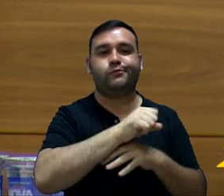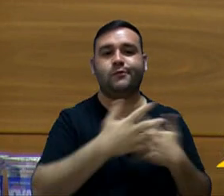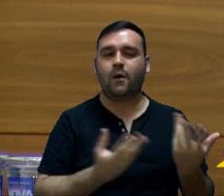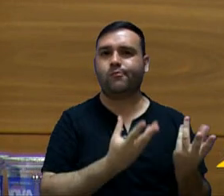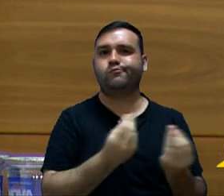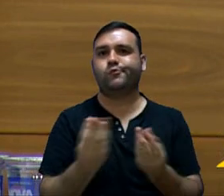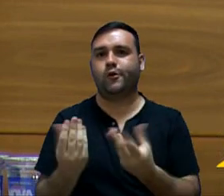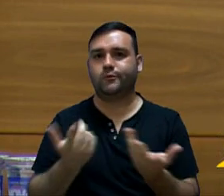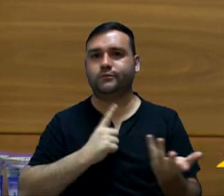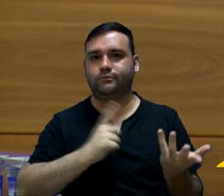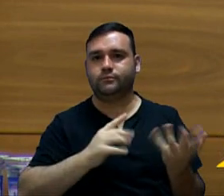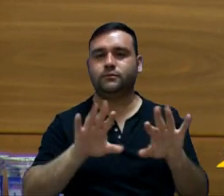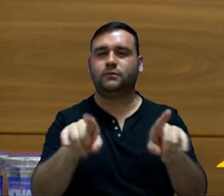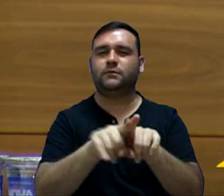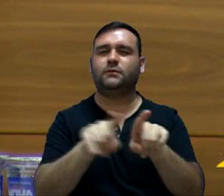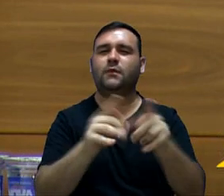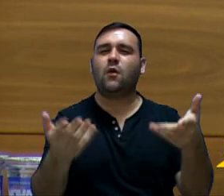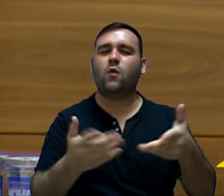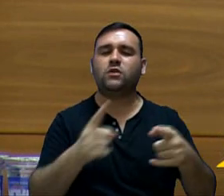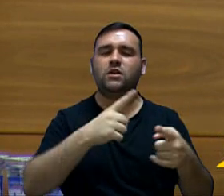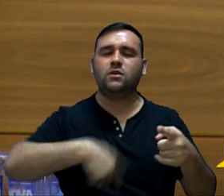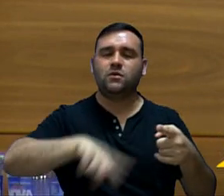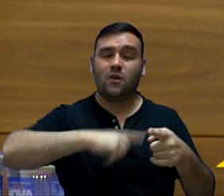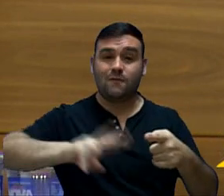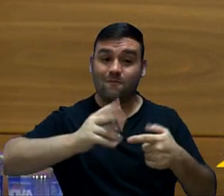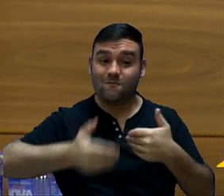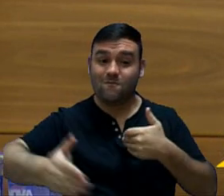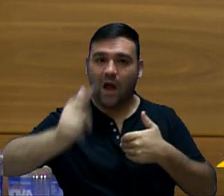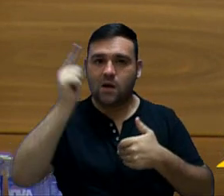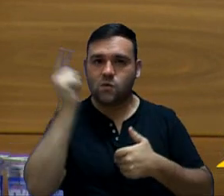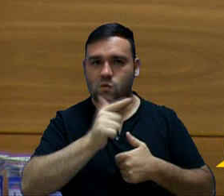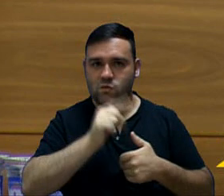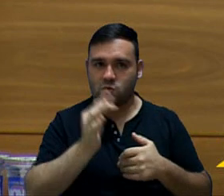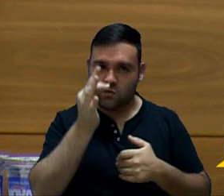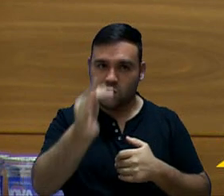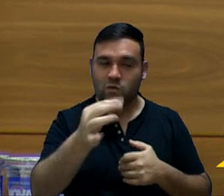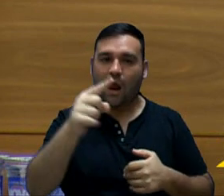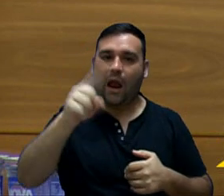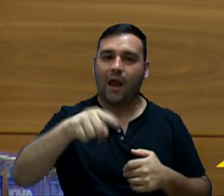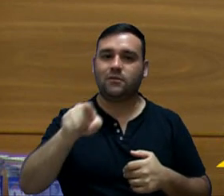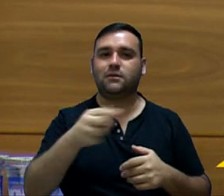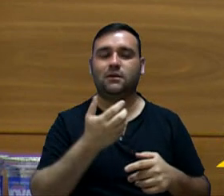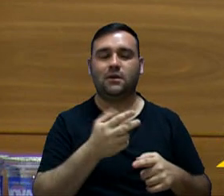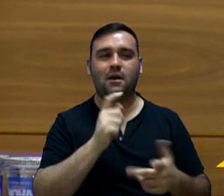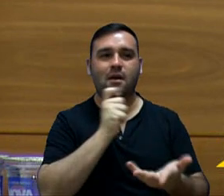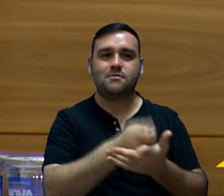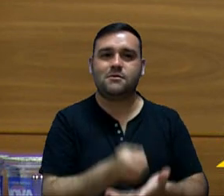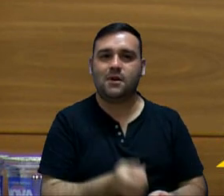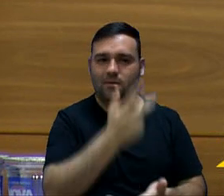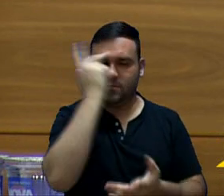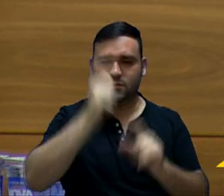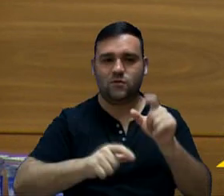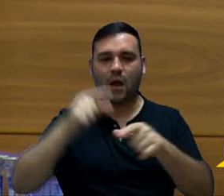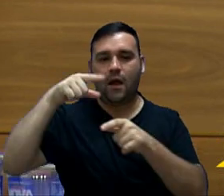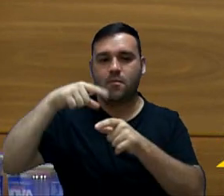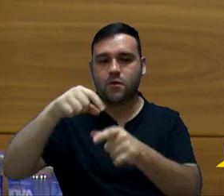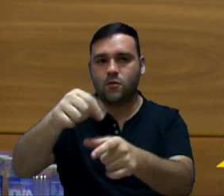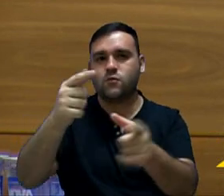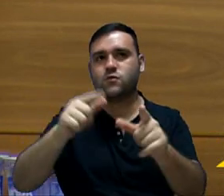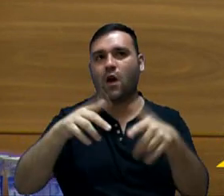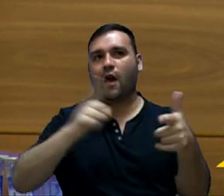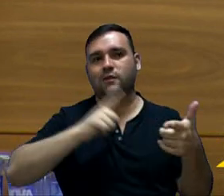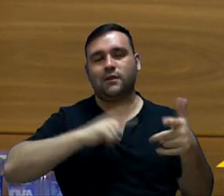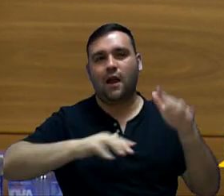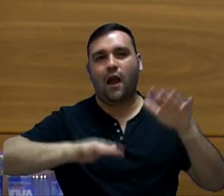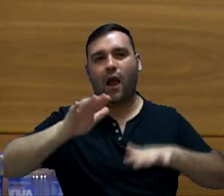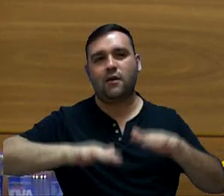olha, a coisa... E um dos pontos que nós vamos alcançar é esse benefício a um produtor que